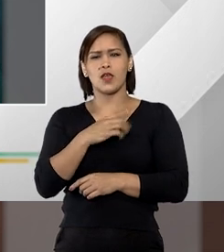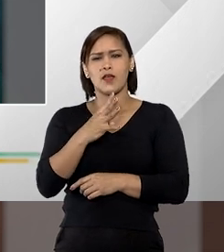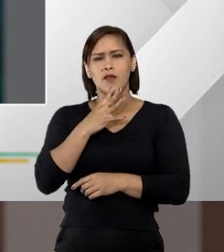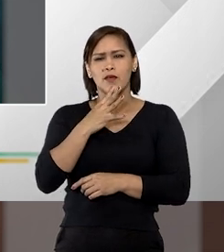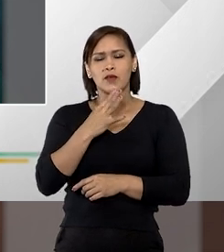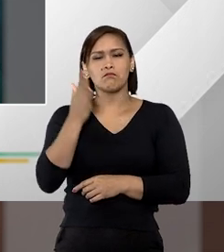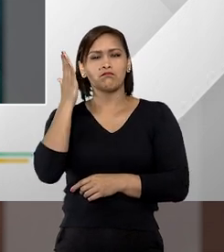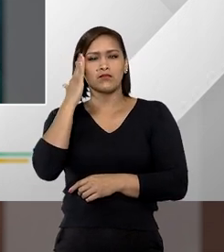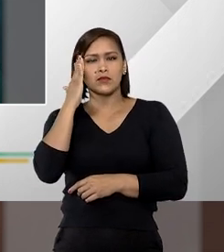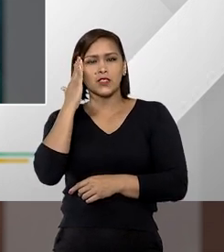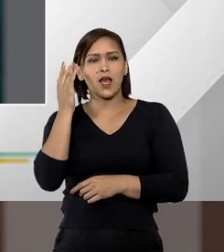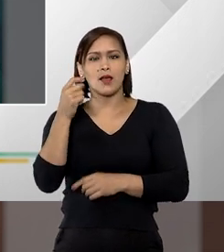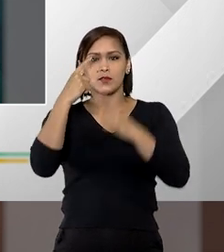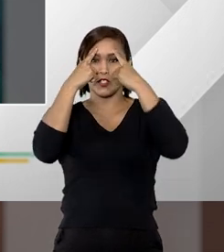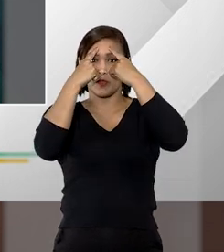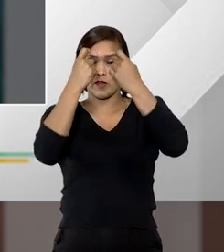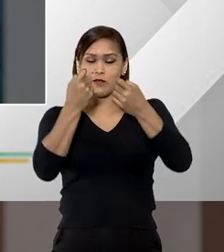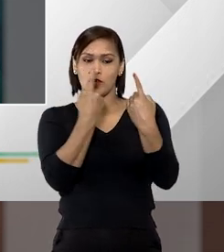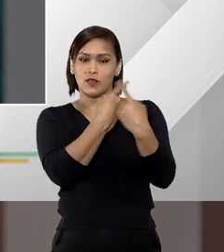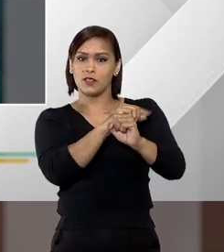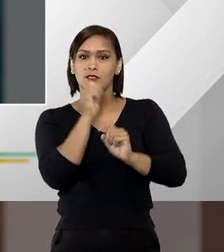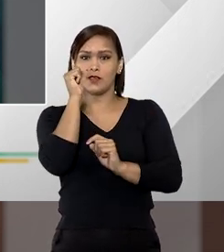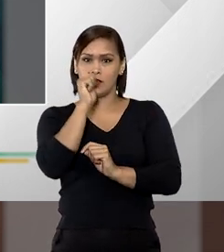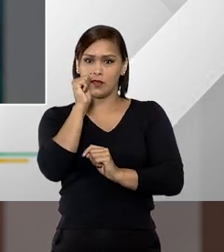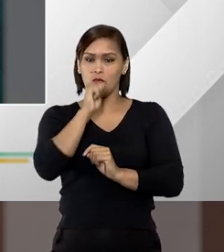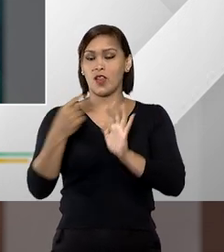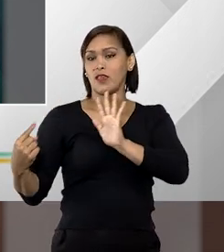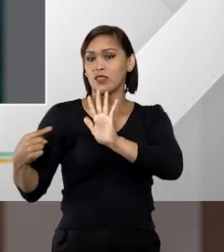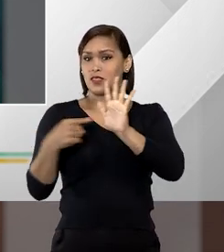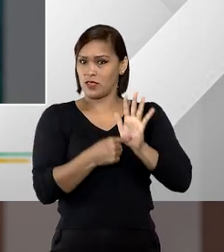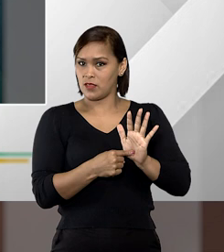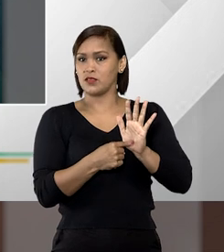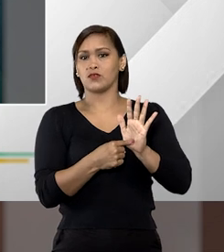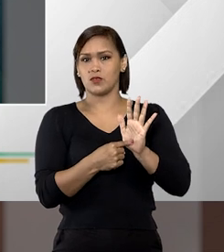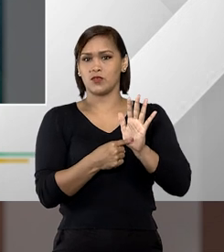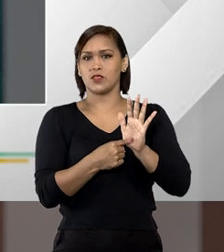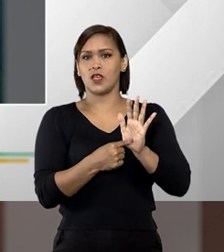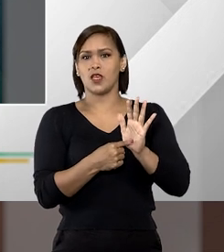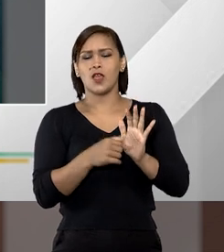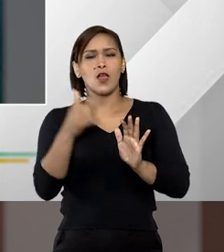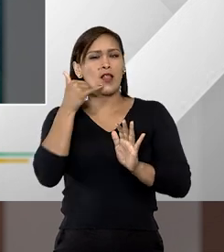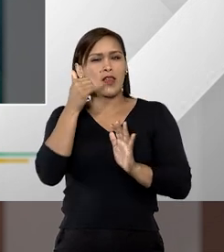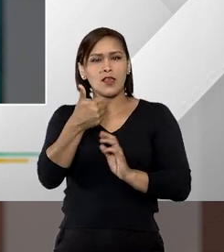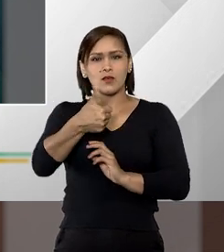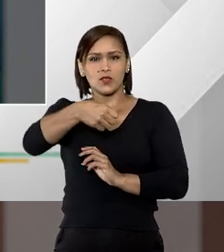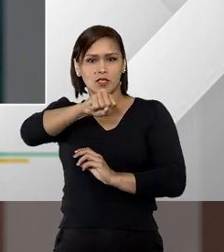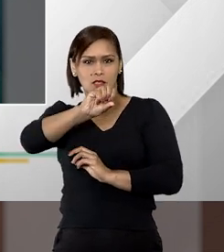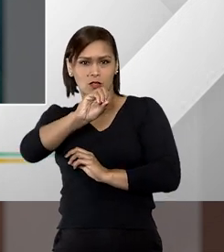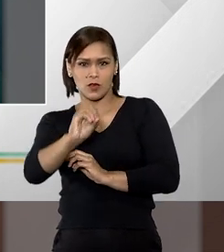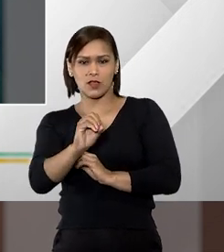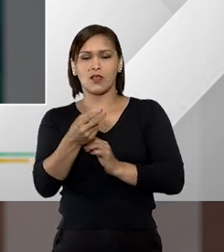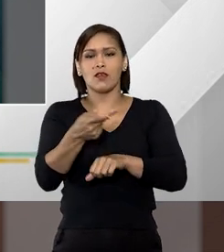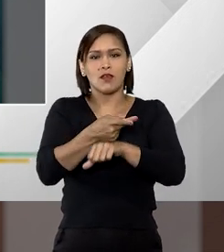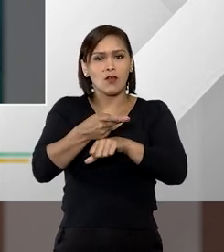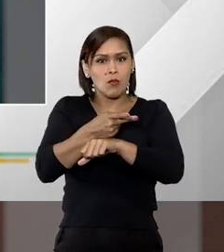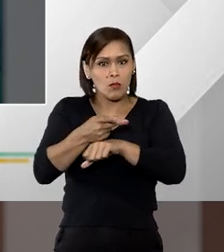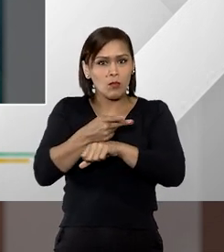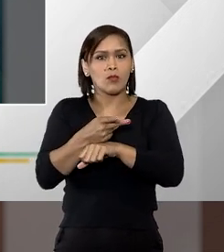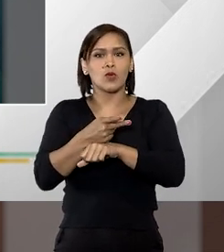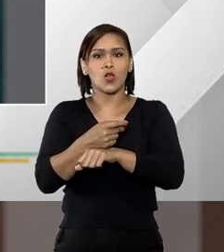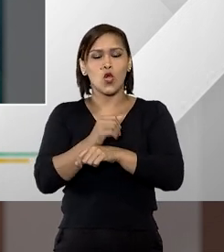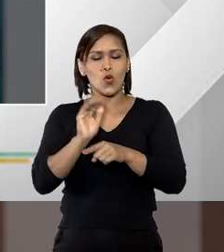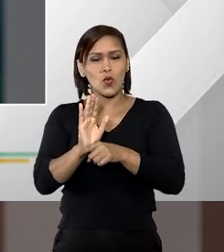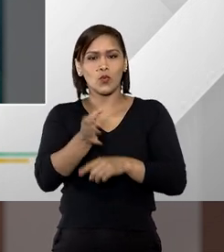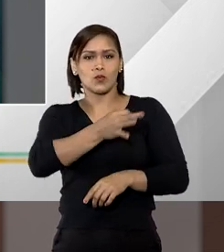uma violência contra uma mulher denuncie ligue para 180 procure procure